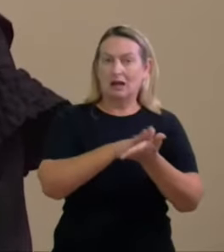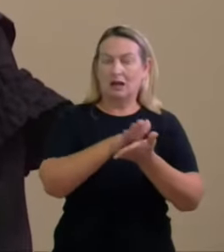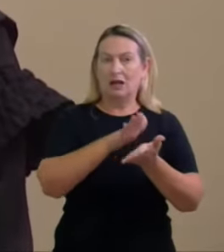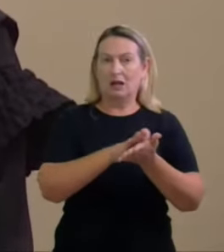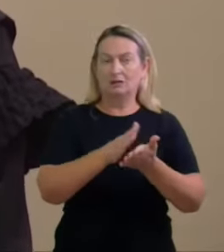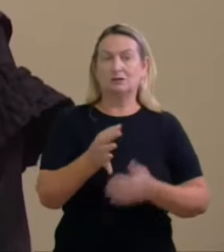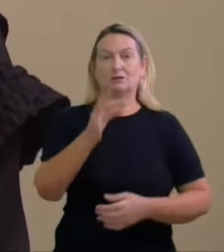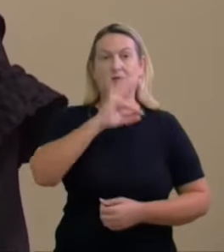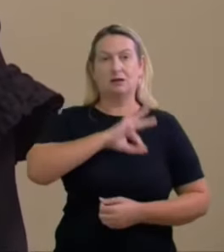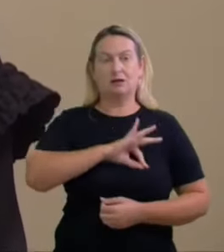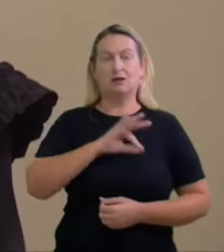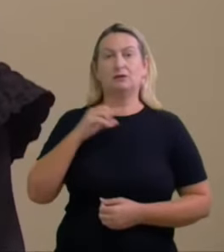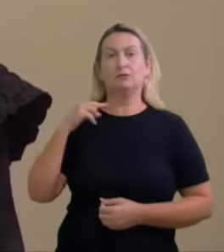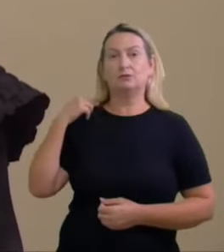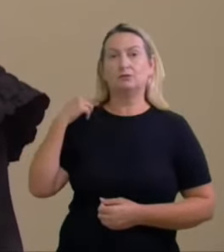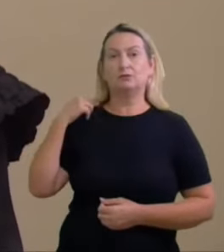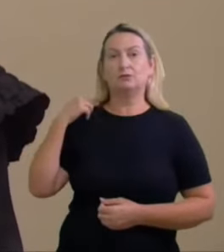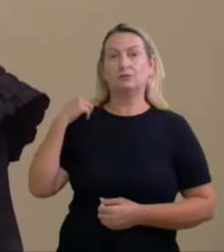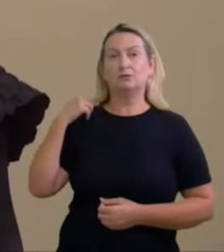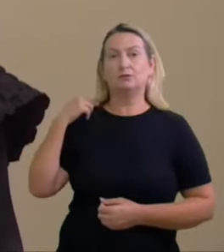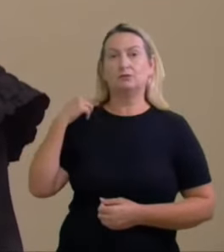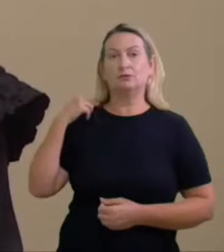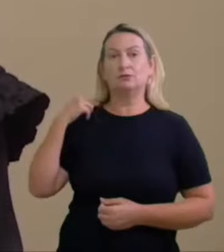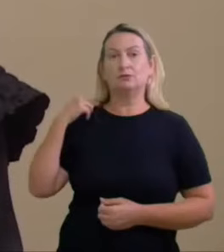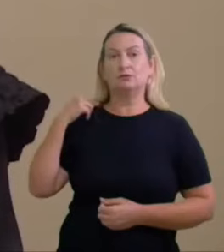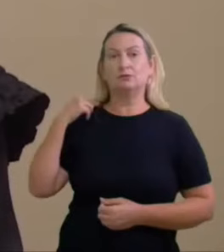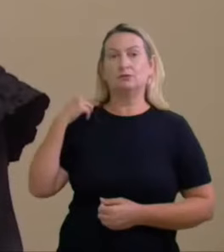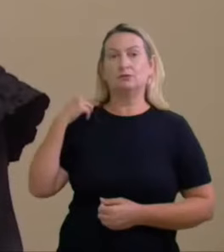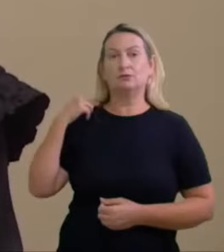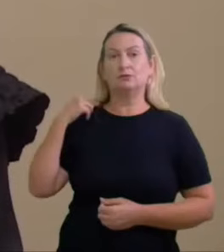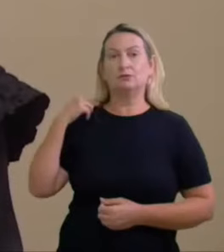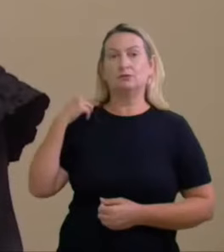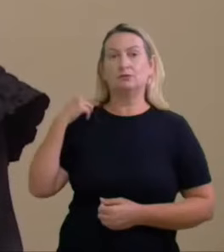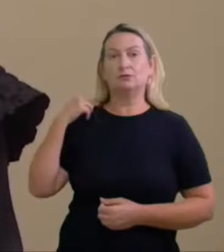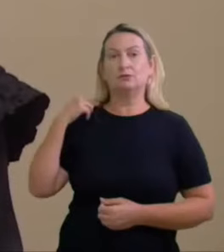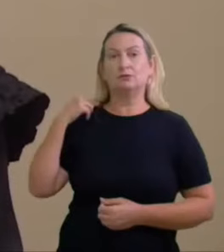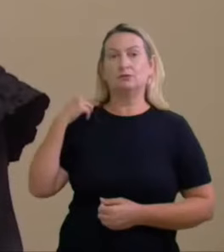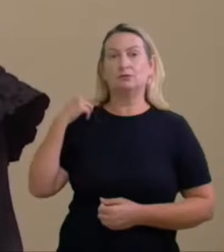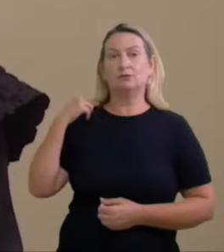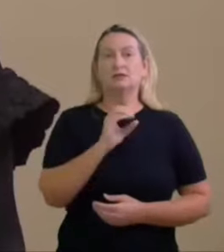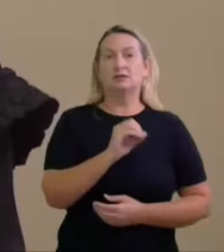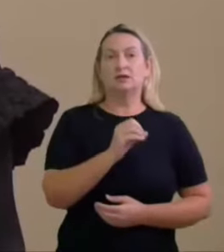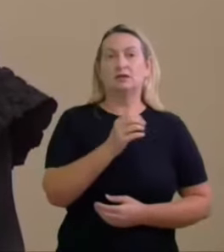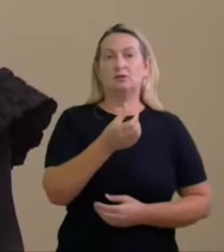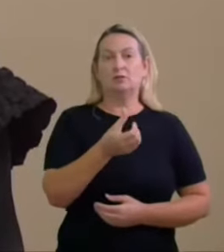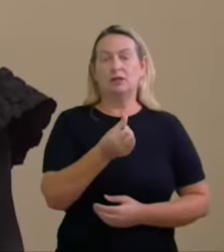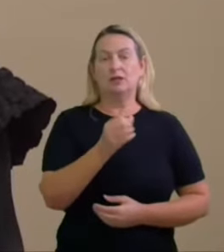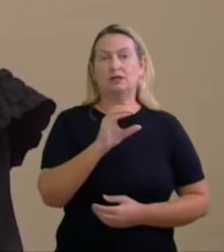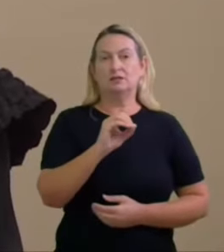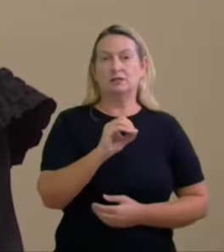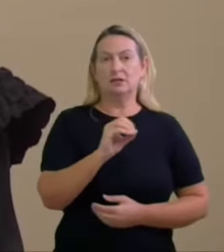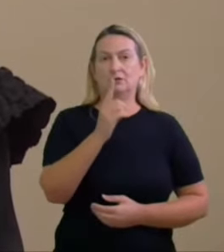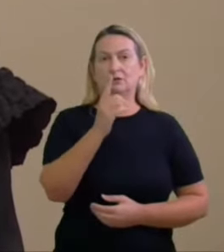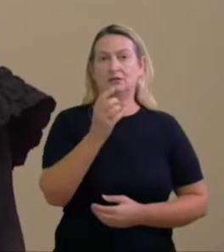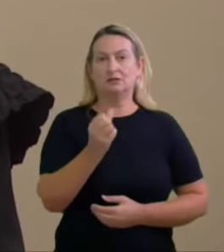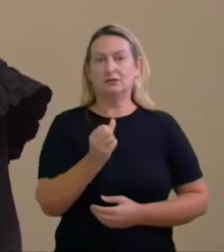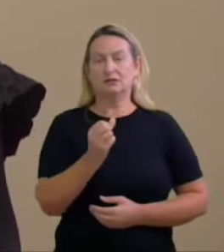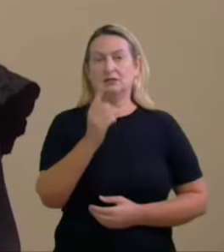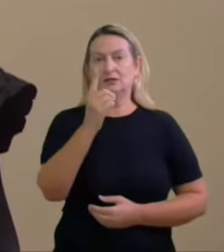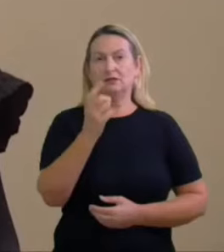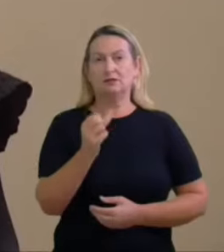advocatícios no recurso ordinário número 060 1616 19 2018